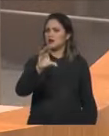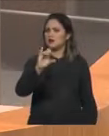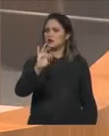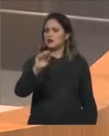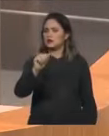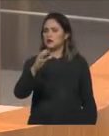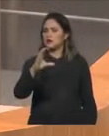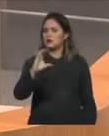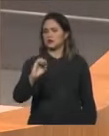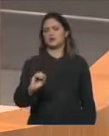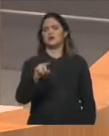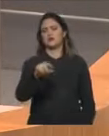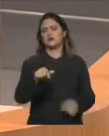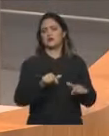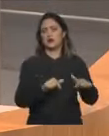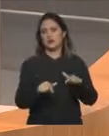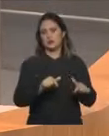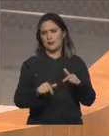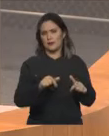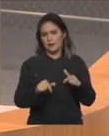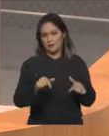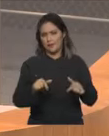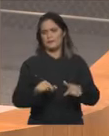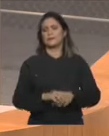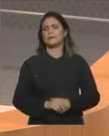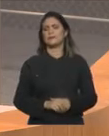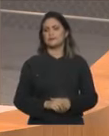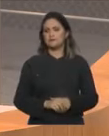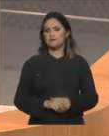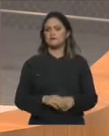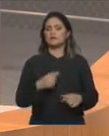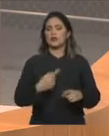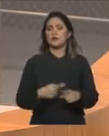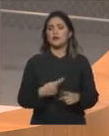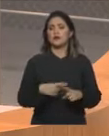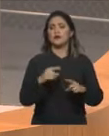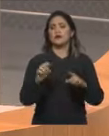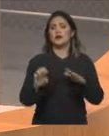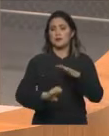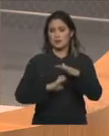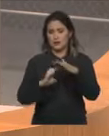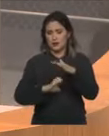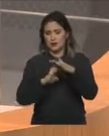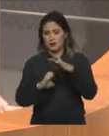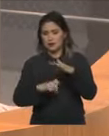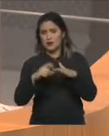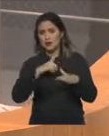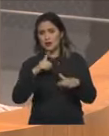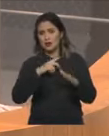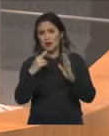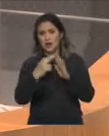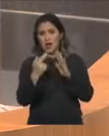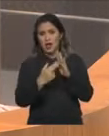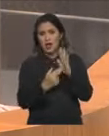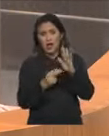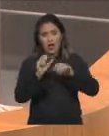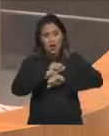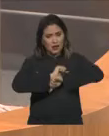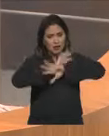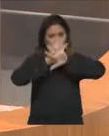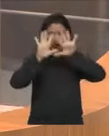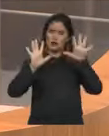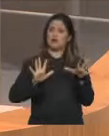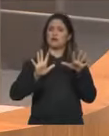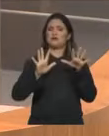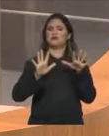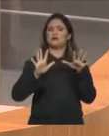a concessão, uma concessão pública, para que as empresas tenham regras claras e possam investir com mais segurança na prestação desse